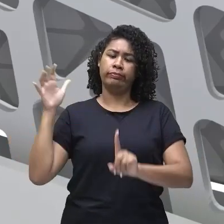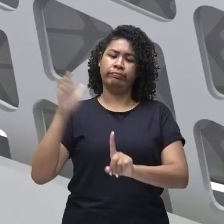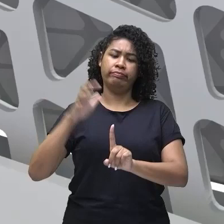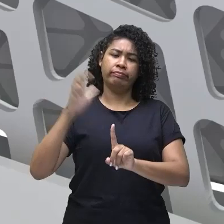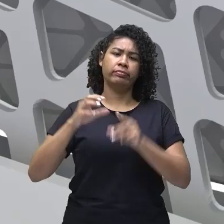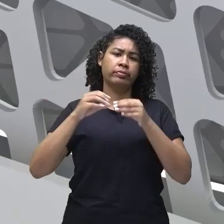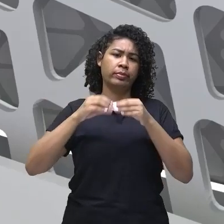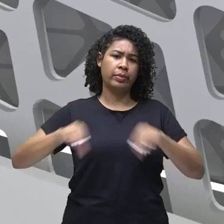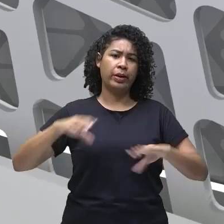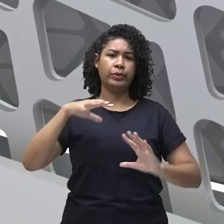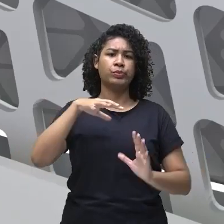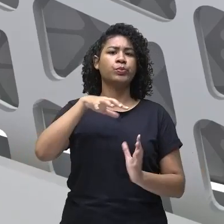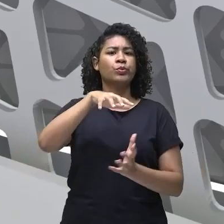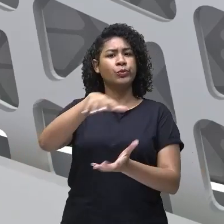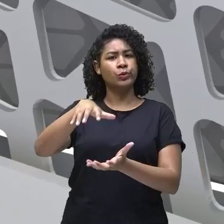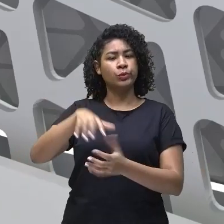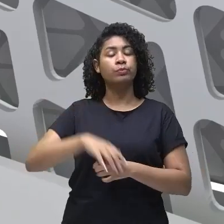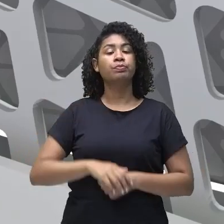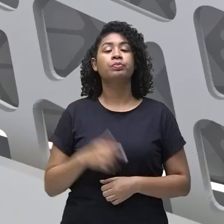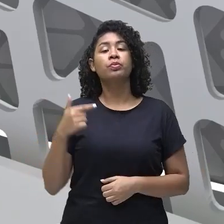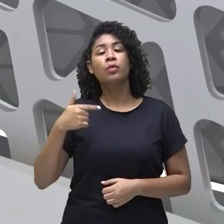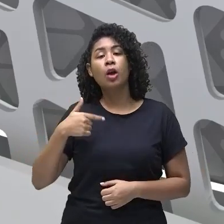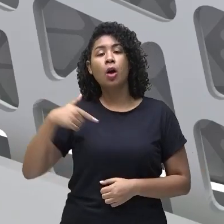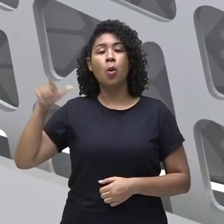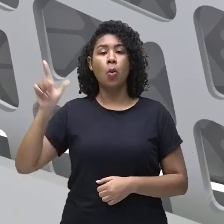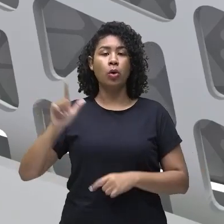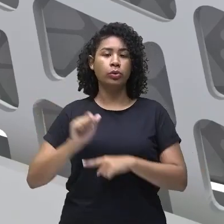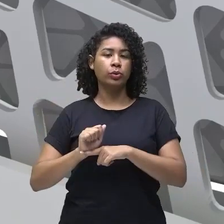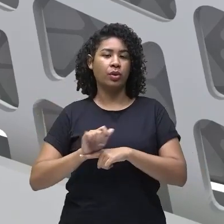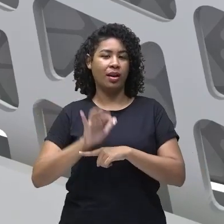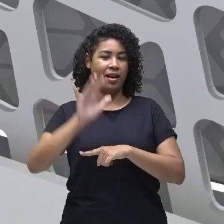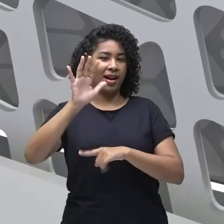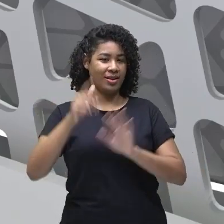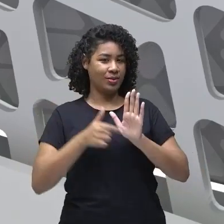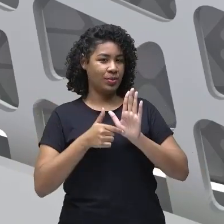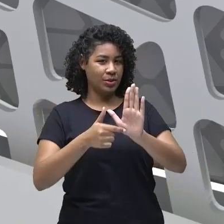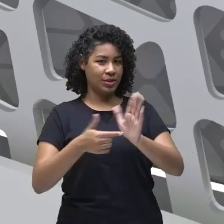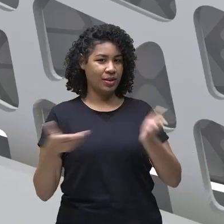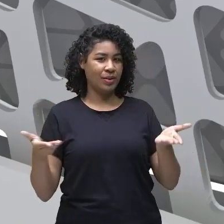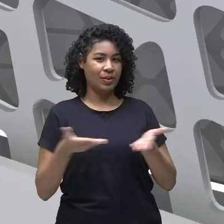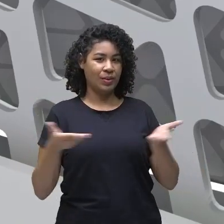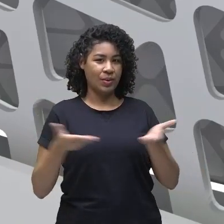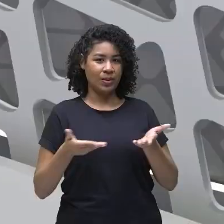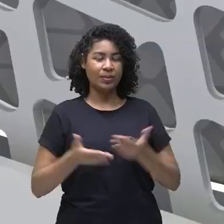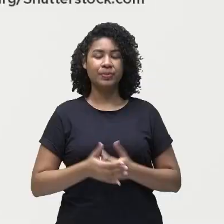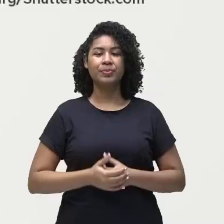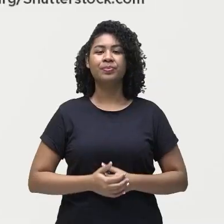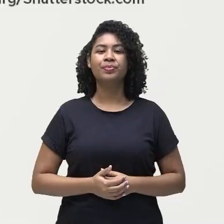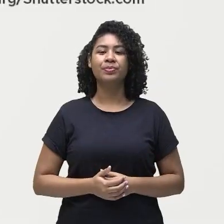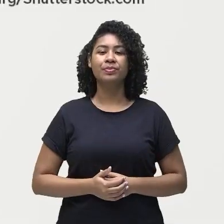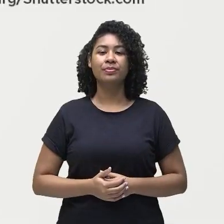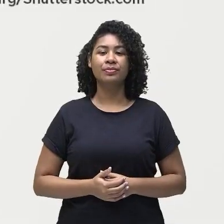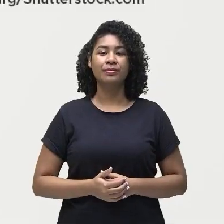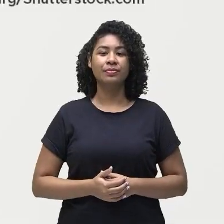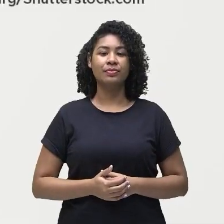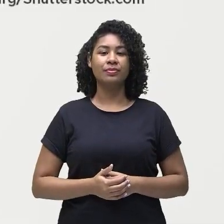conhecer mais um, mais um gás que está presente no efeito estufa, vamos lá.